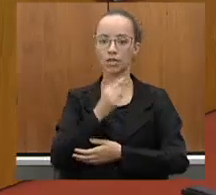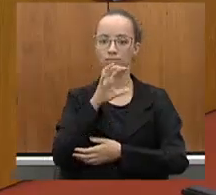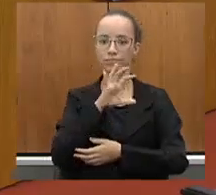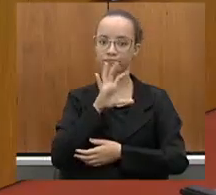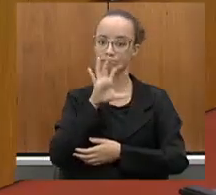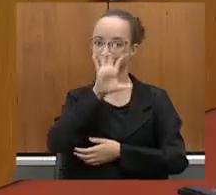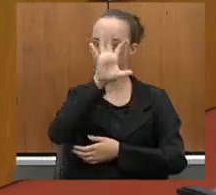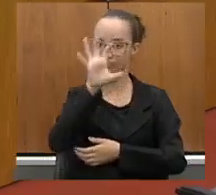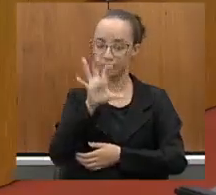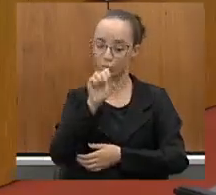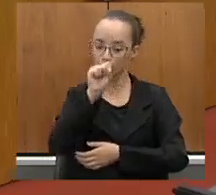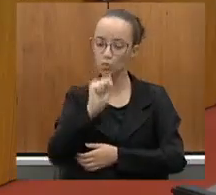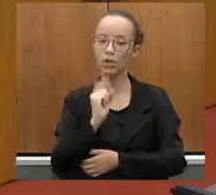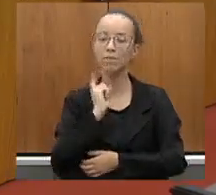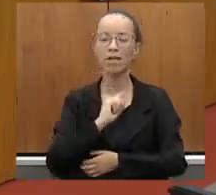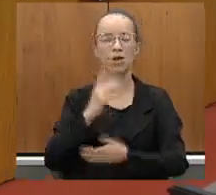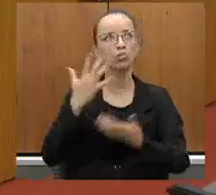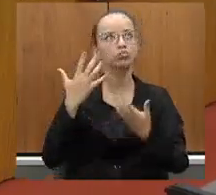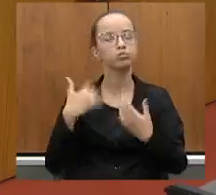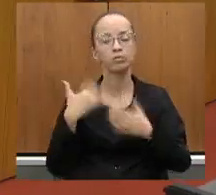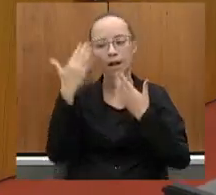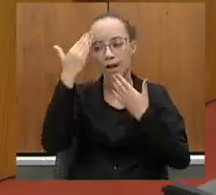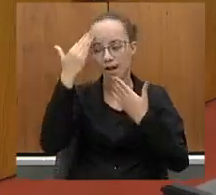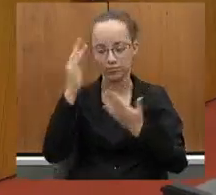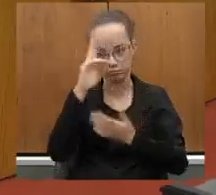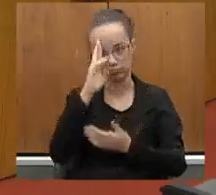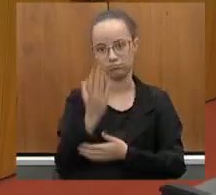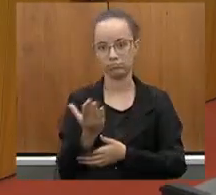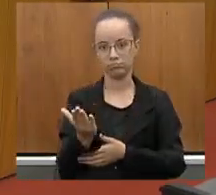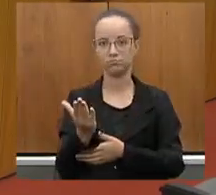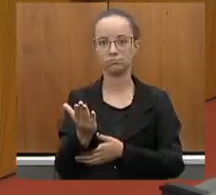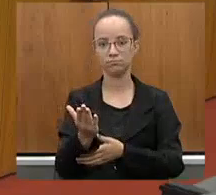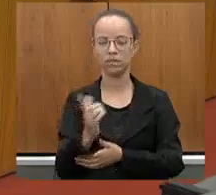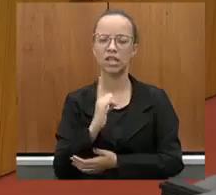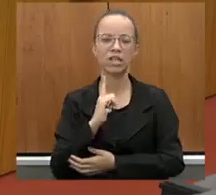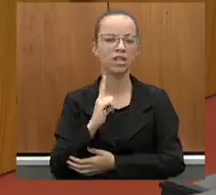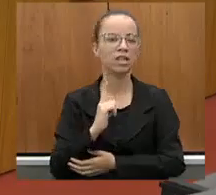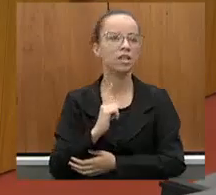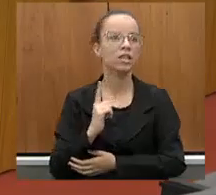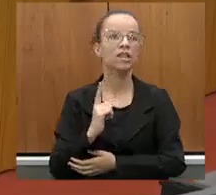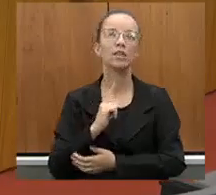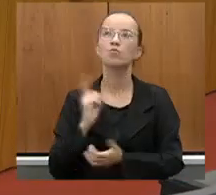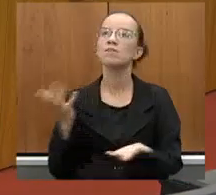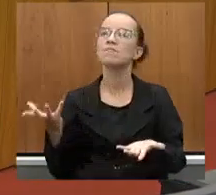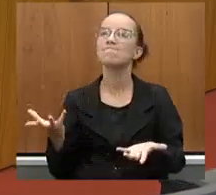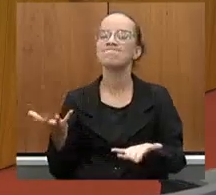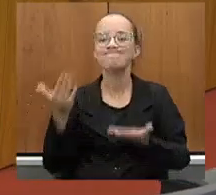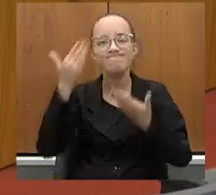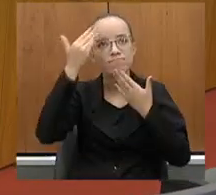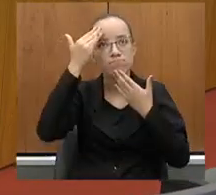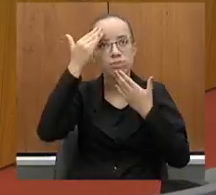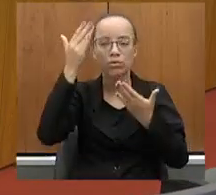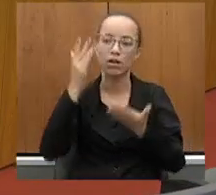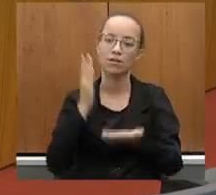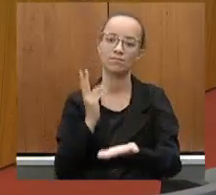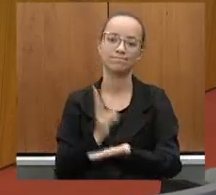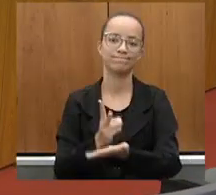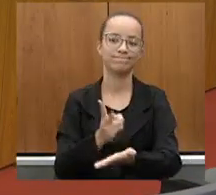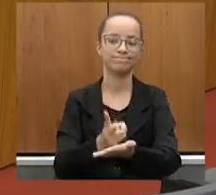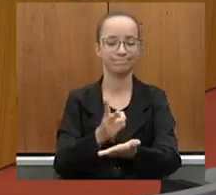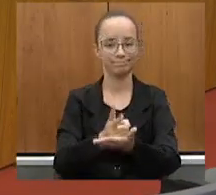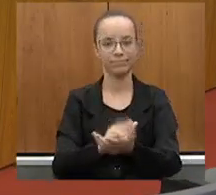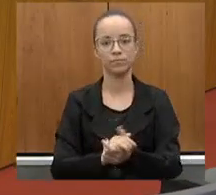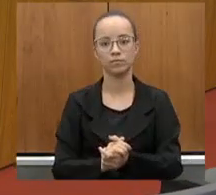de Minas é muito grata à Vossa Excelência. Tem uma enorme dívida de gratidão. Quando o